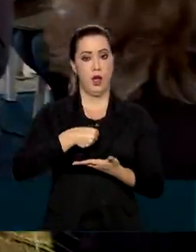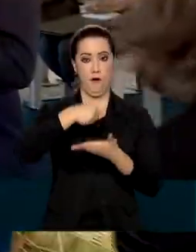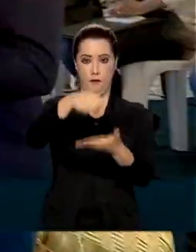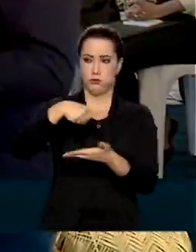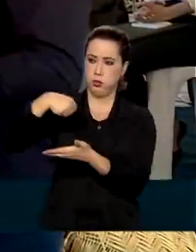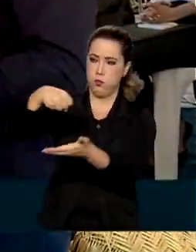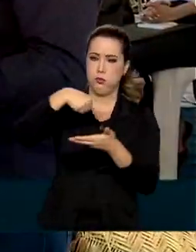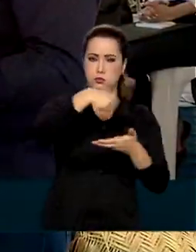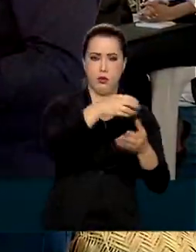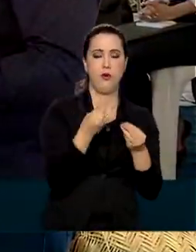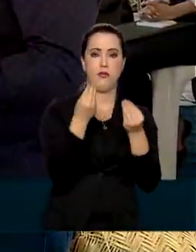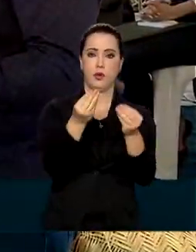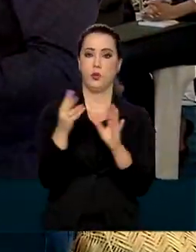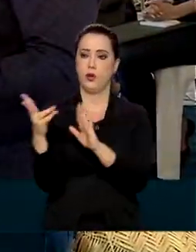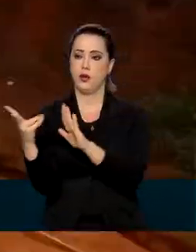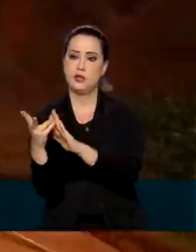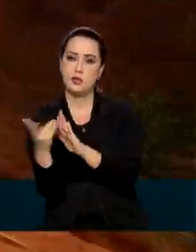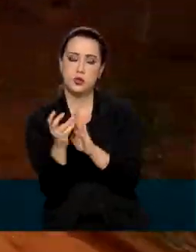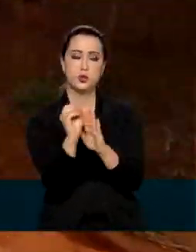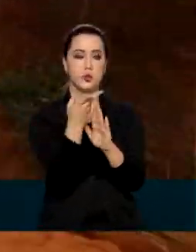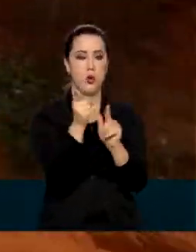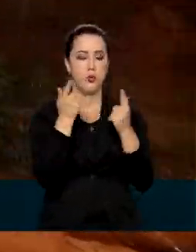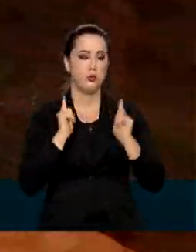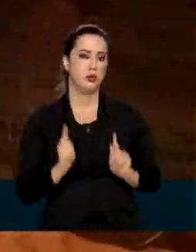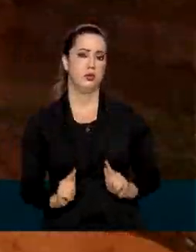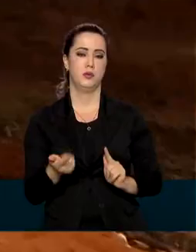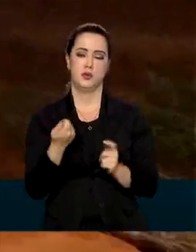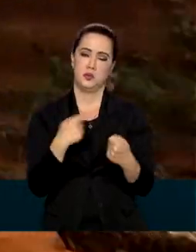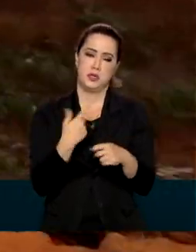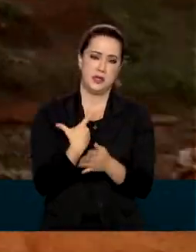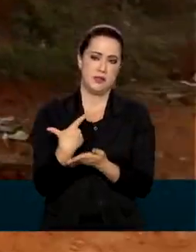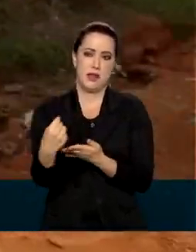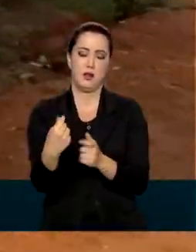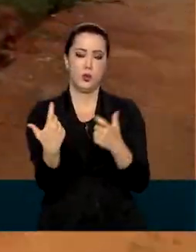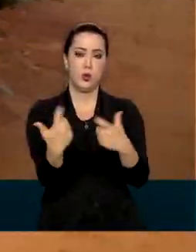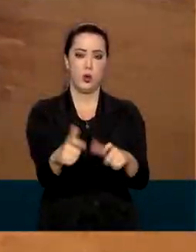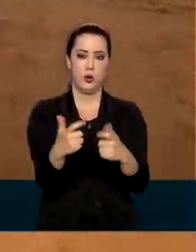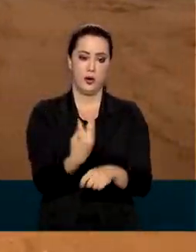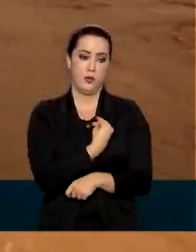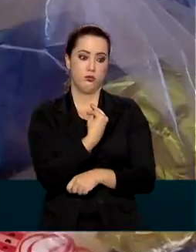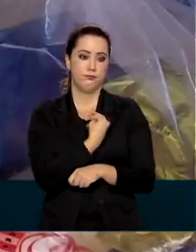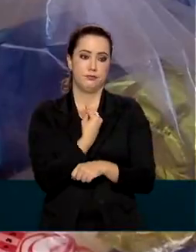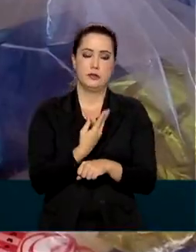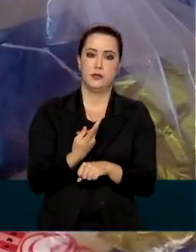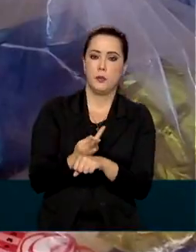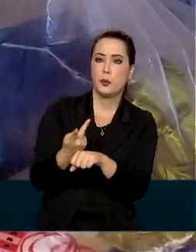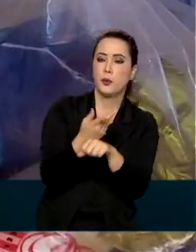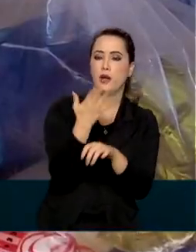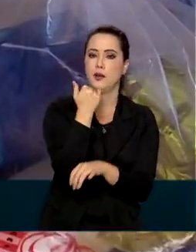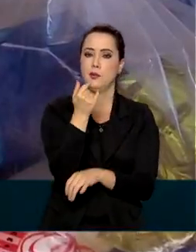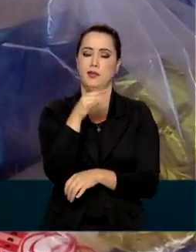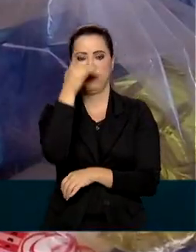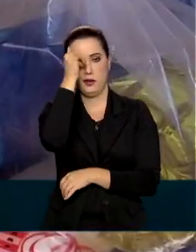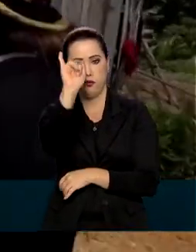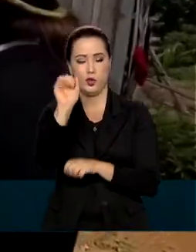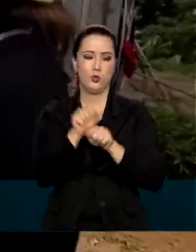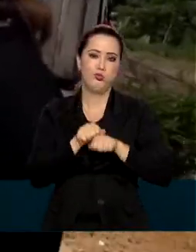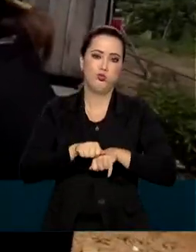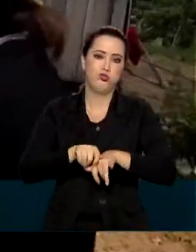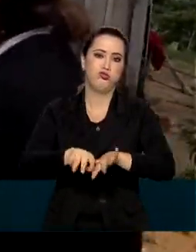garantiu que índios e quilombolas não saíssem dos locais onde vivem para buscar comida, evitando assim a